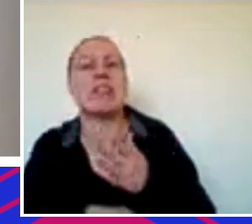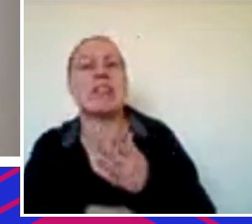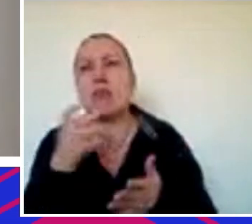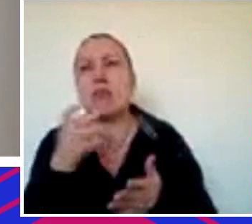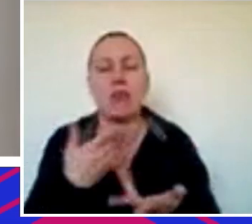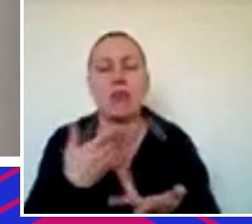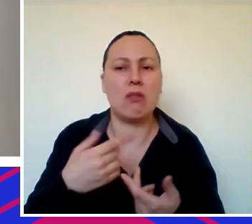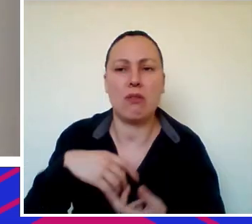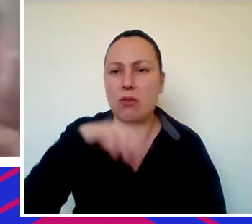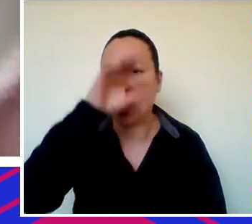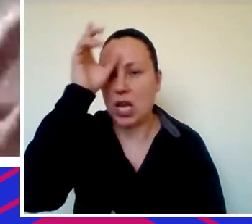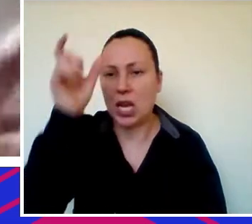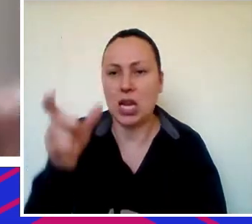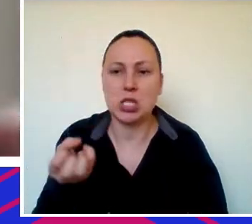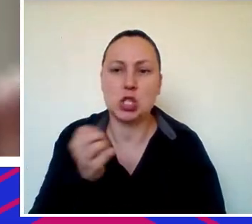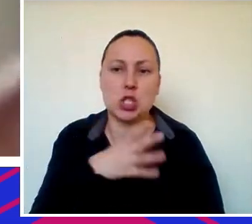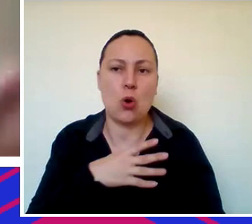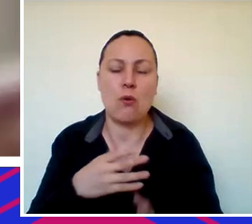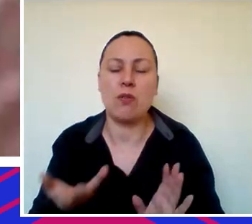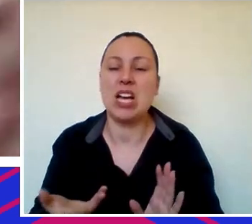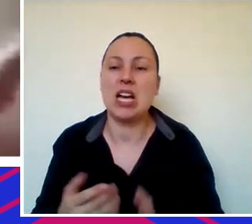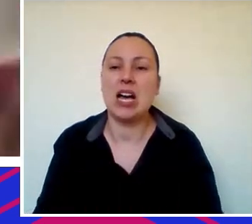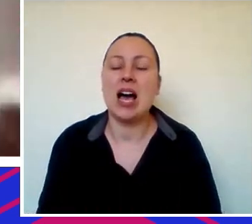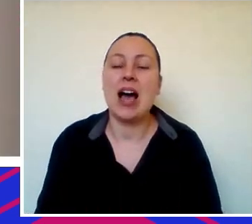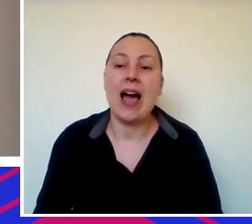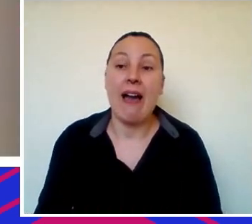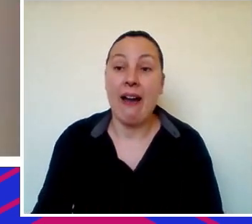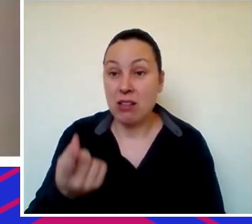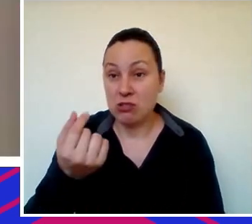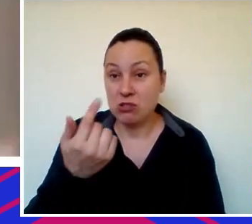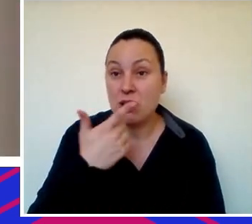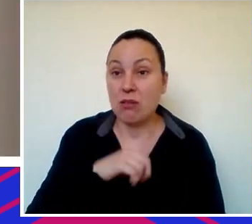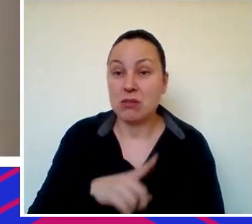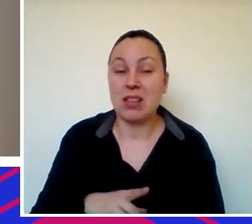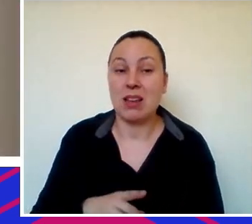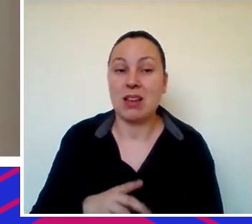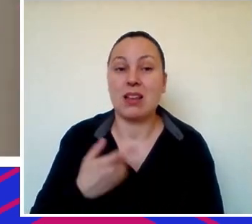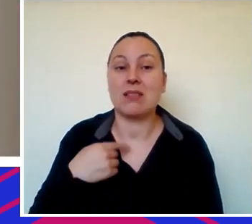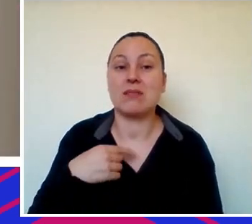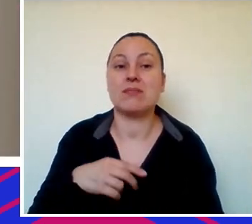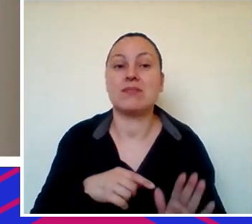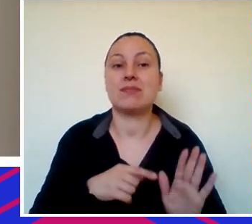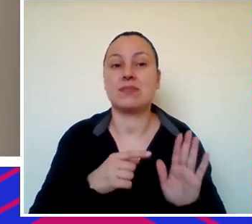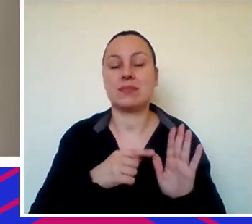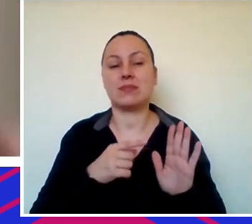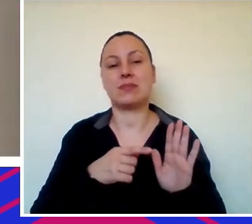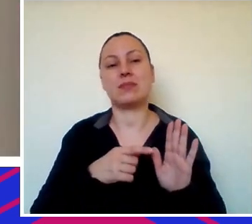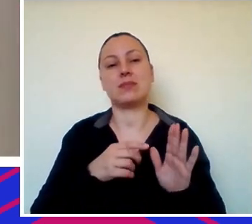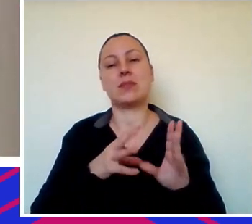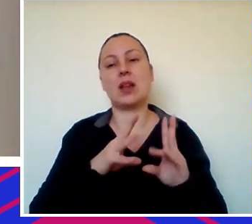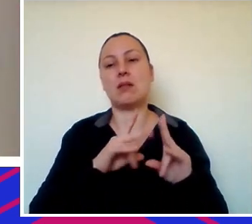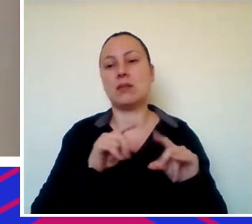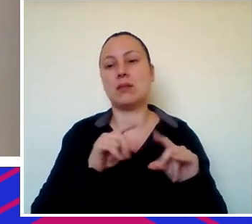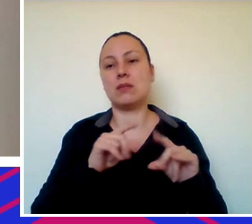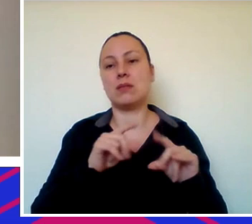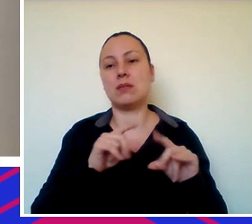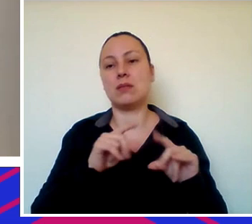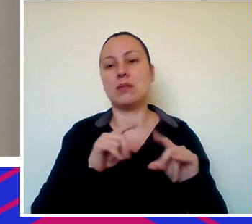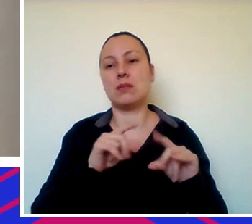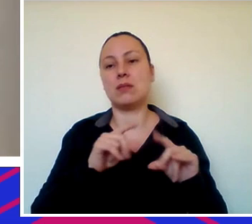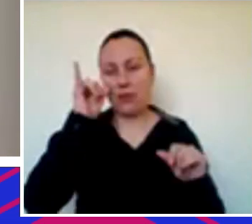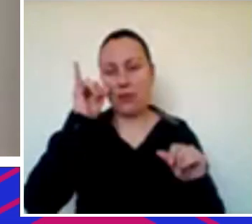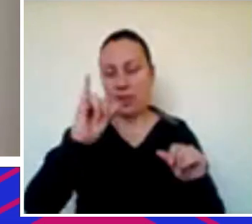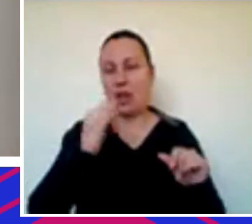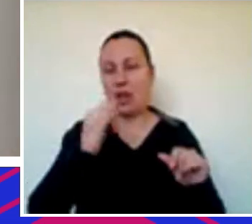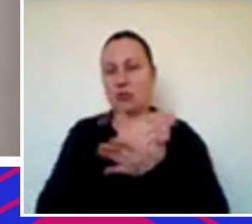grande cliente é um dinheiro que você consegue usar o debt sem se diluir e acrescentar